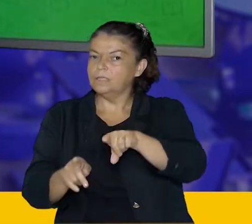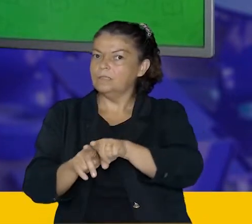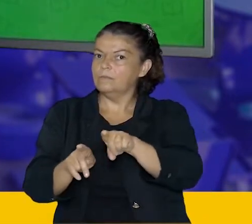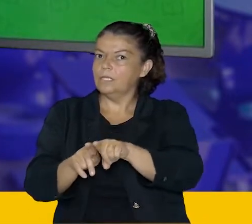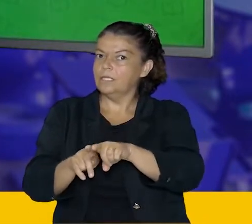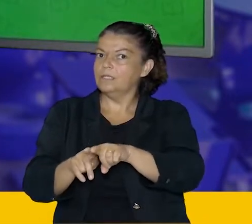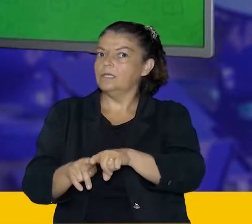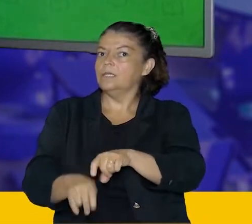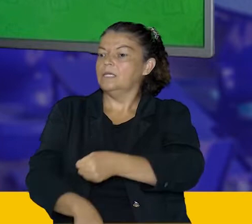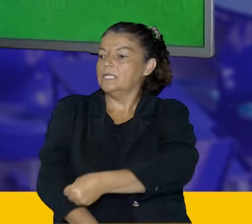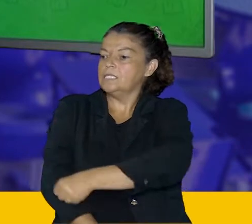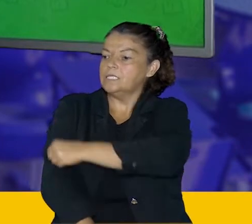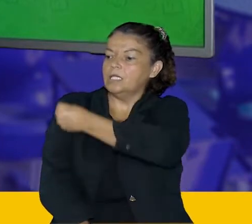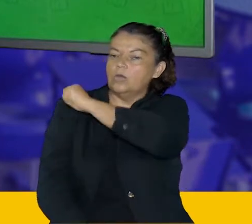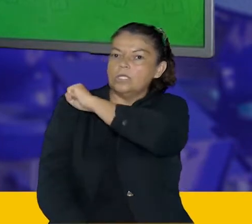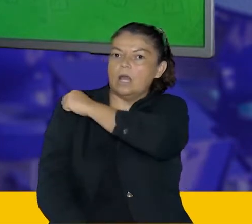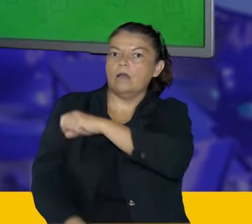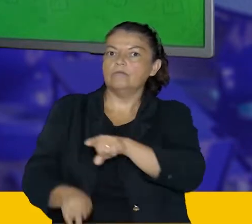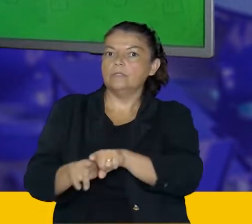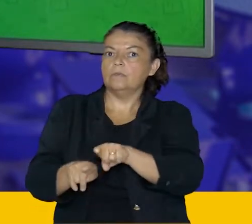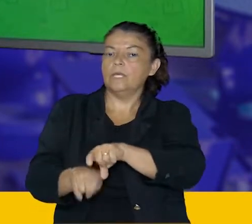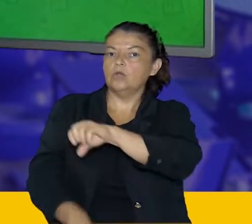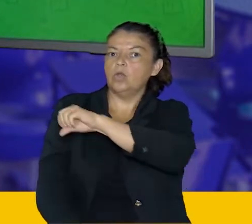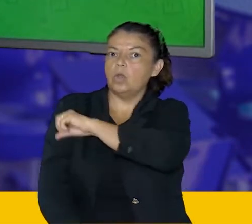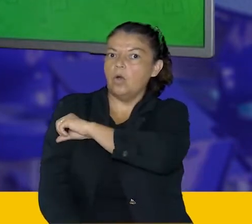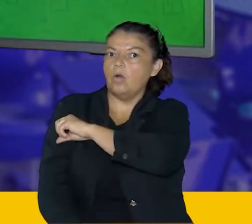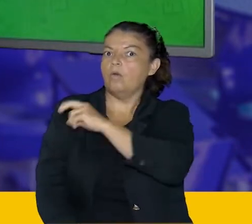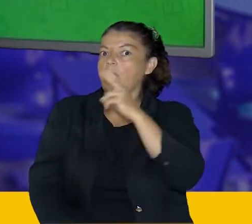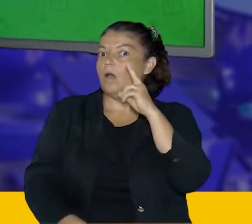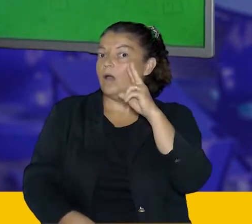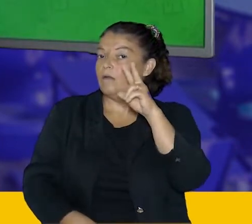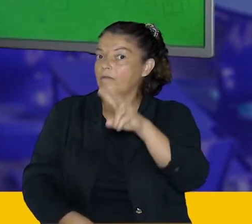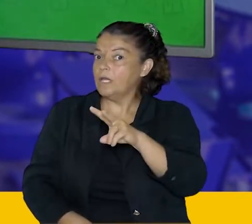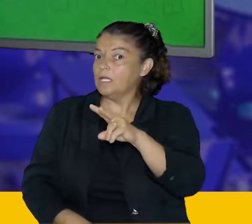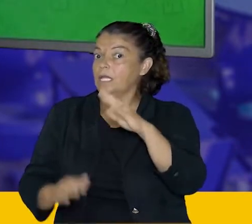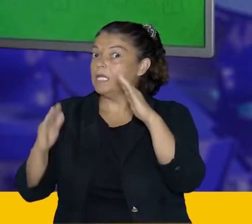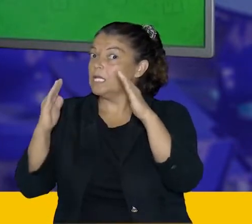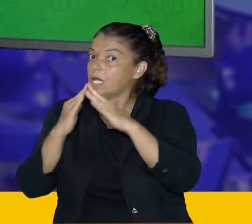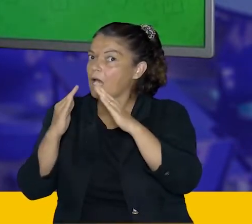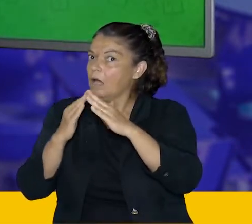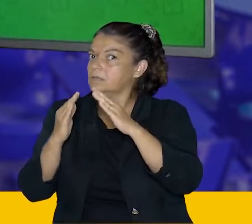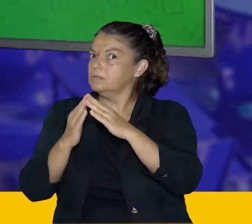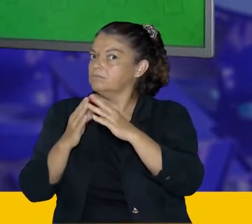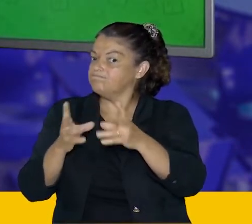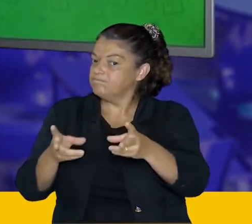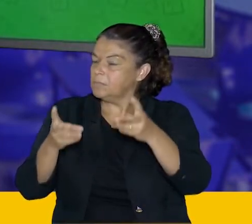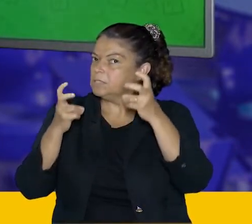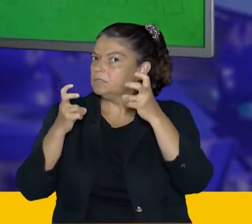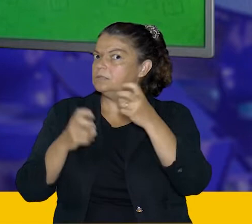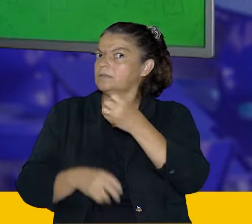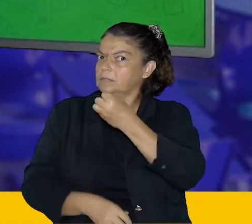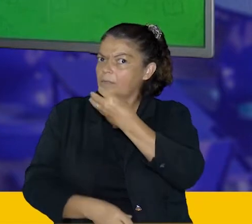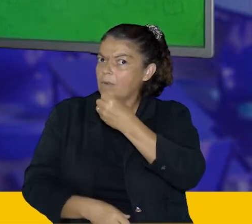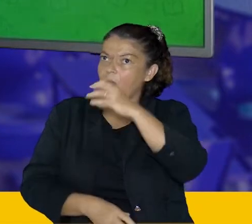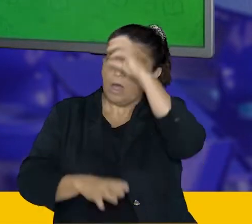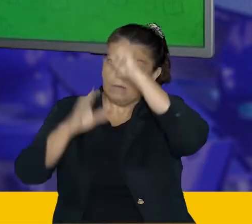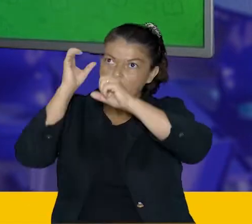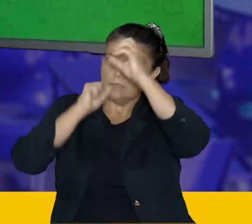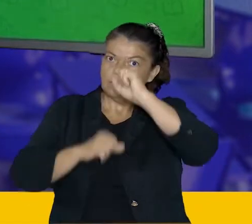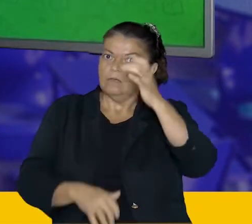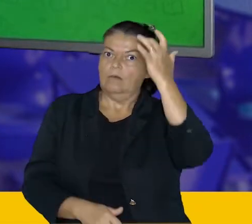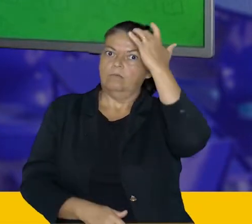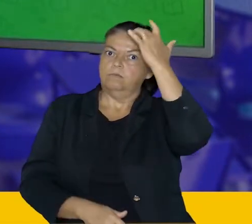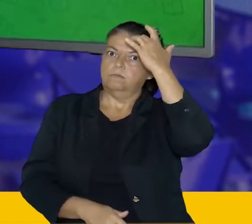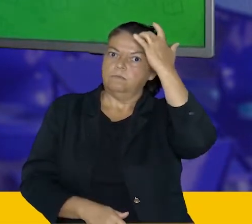oitavo e nono ano. Já deixo uma dica para vocês, fica de olho aí nas aulas do aula em casa, que vai te ajudar bastante a aprender um pouco